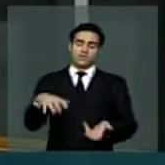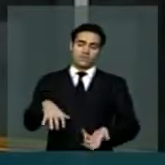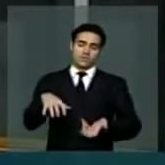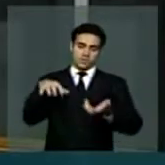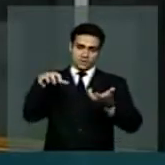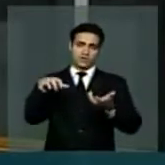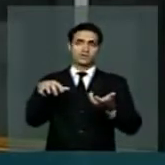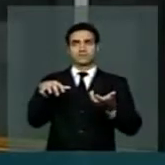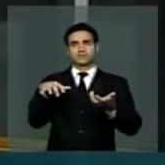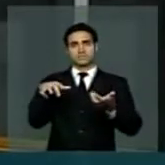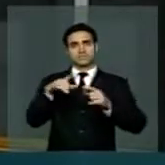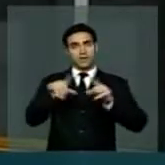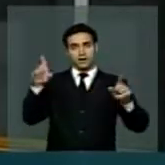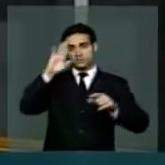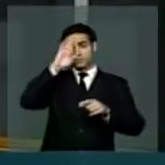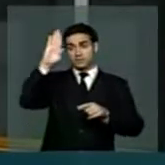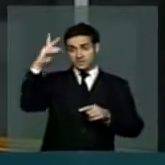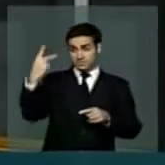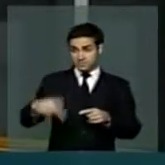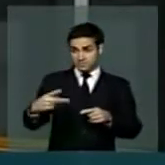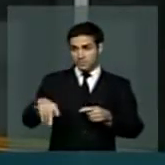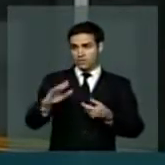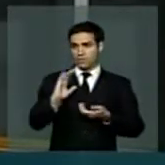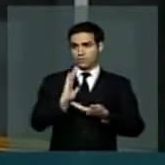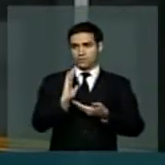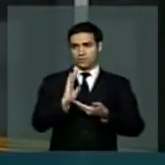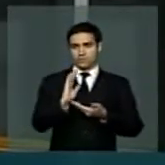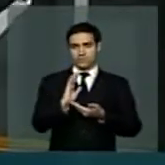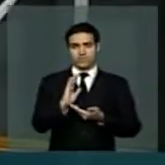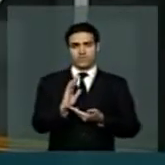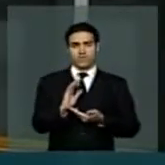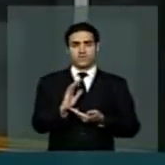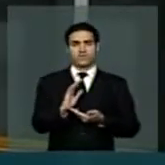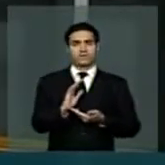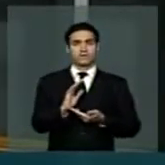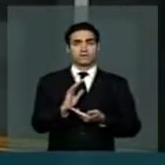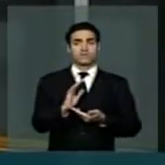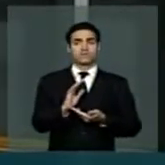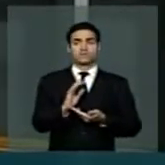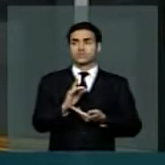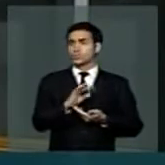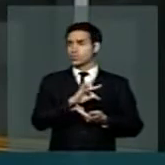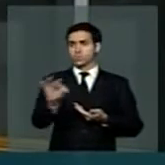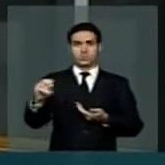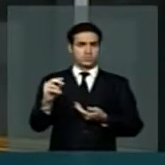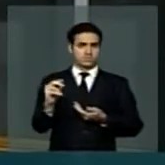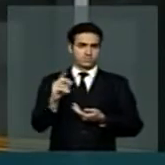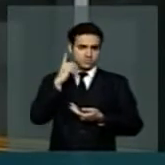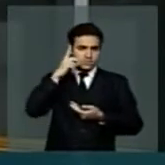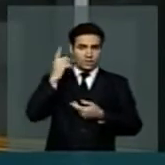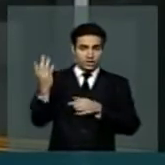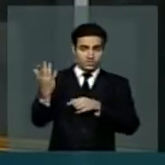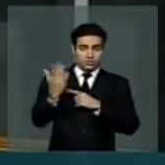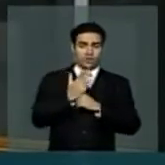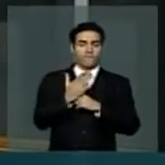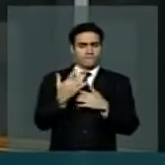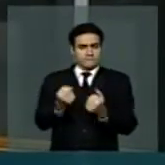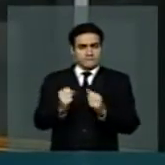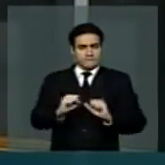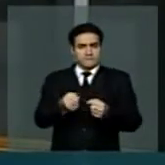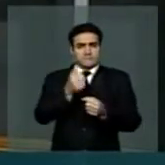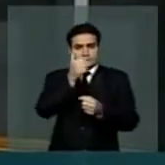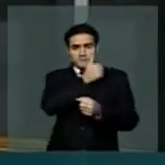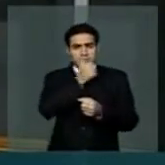mas principalmente esta Casa, deputado Sirac, com a sensibilidade e a ajuda de todos, pudéssemos apresentar